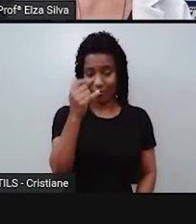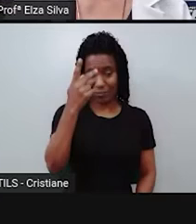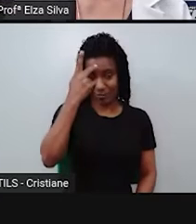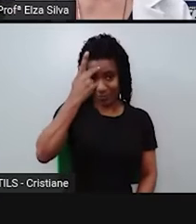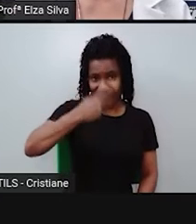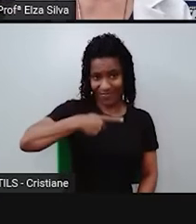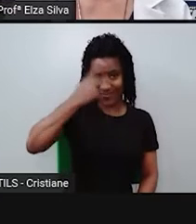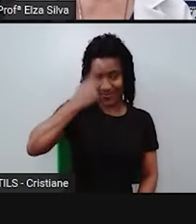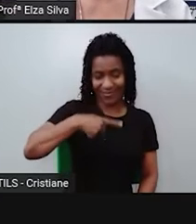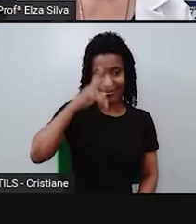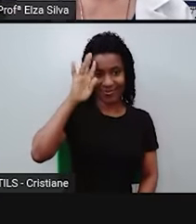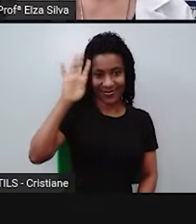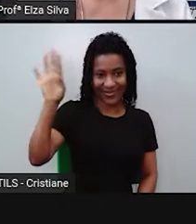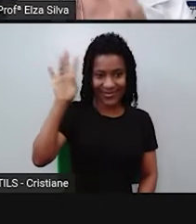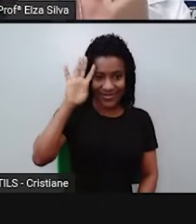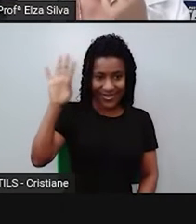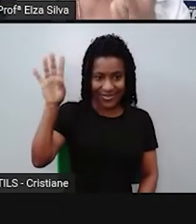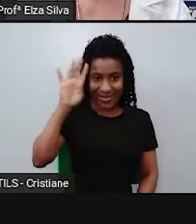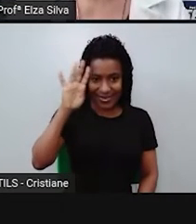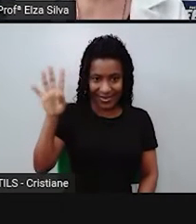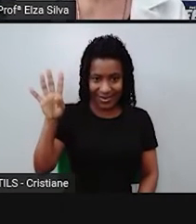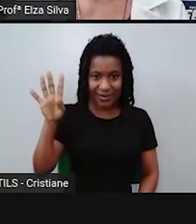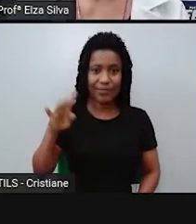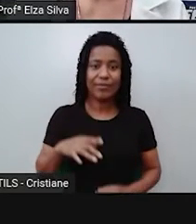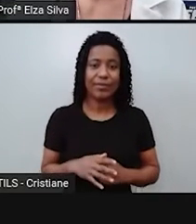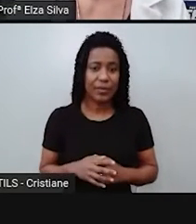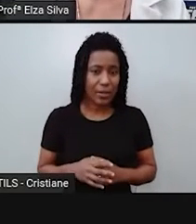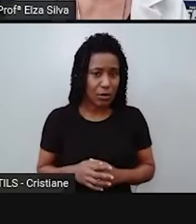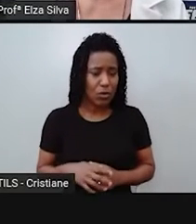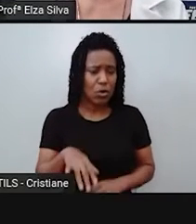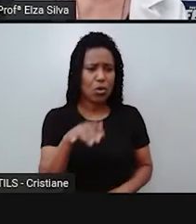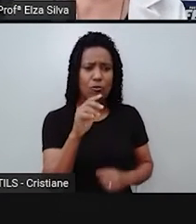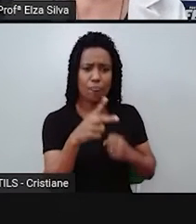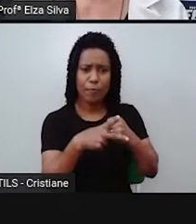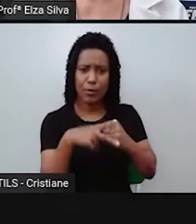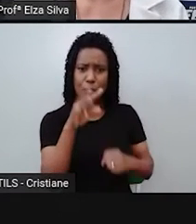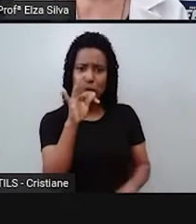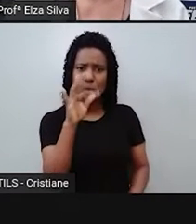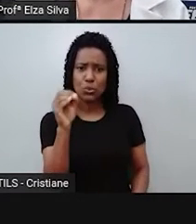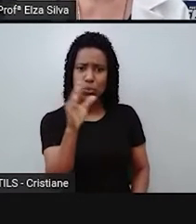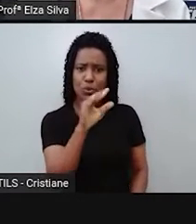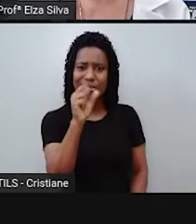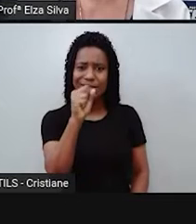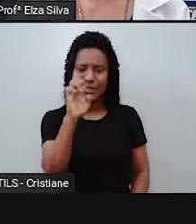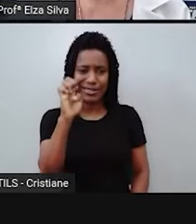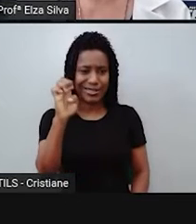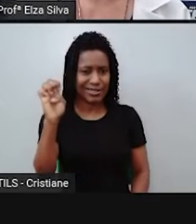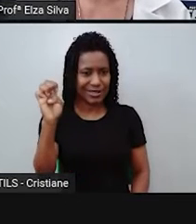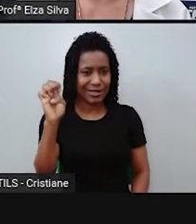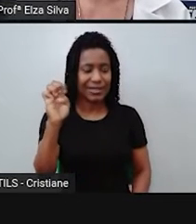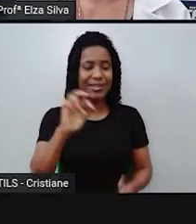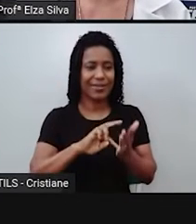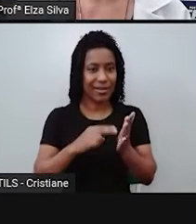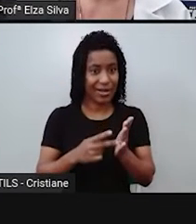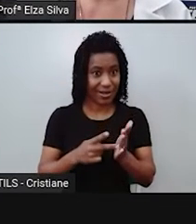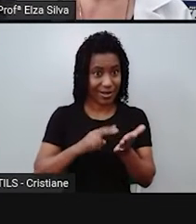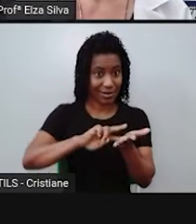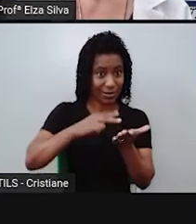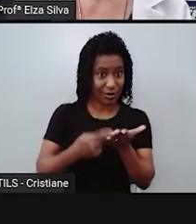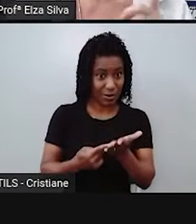No caso do verbo to see, que é o verbo ver, he saw the grapes. Ele viu as uvas.